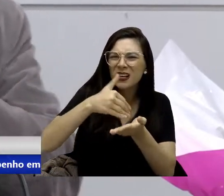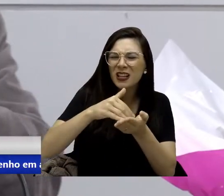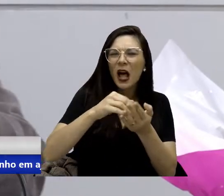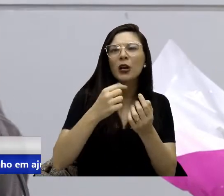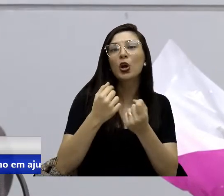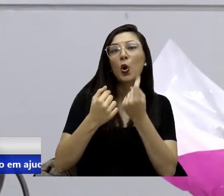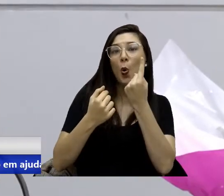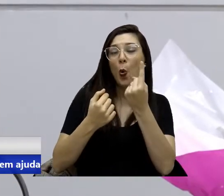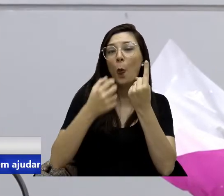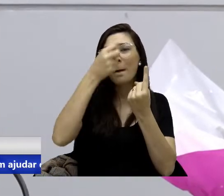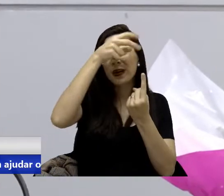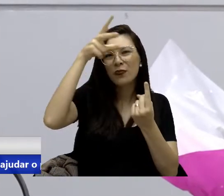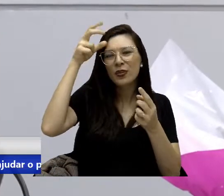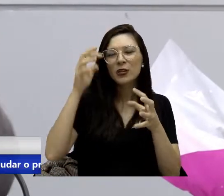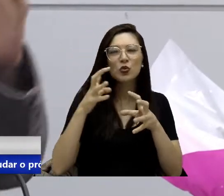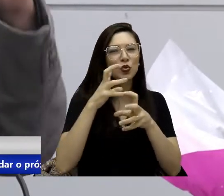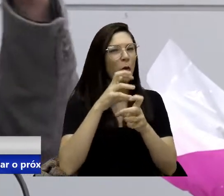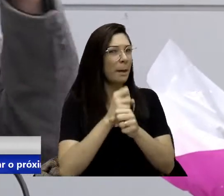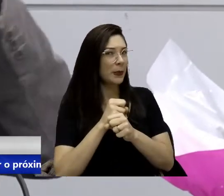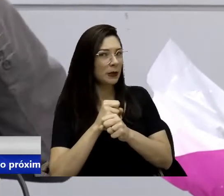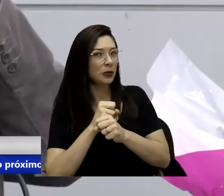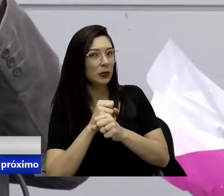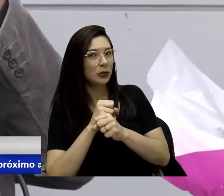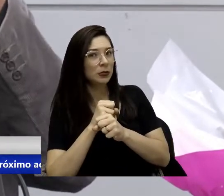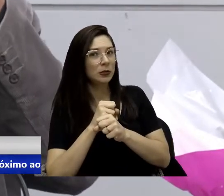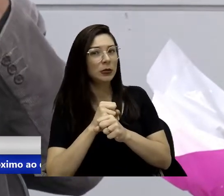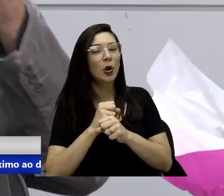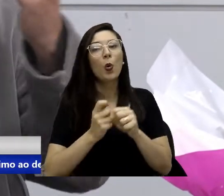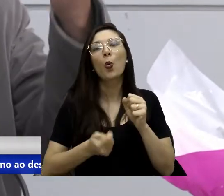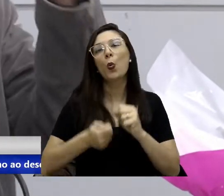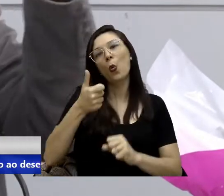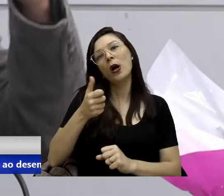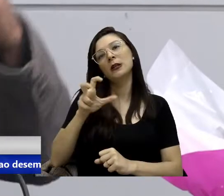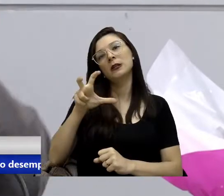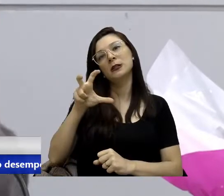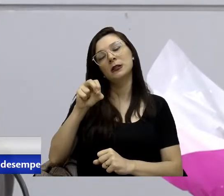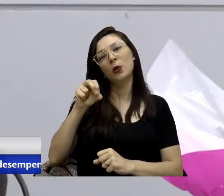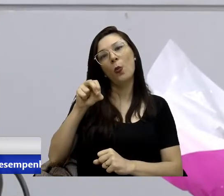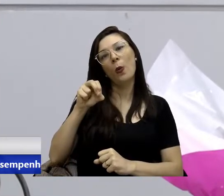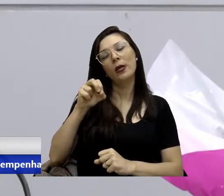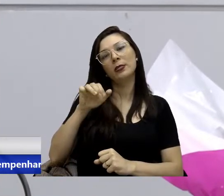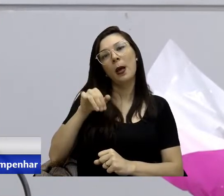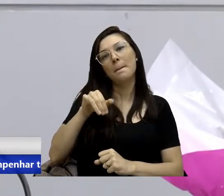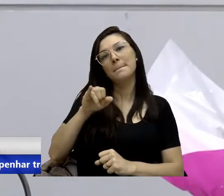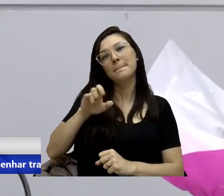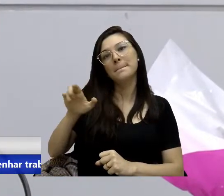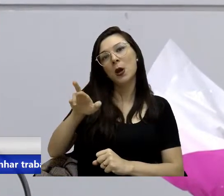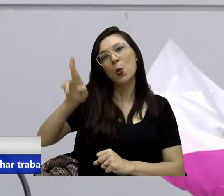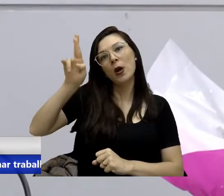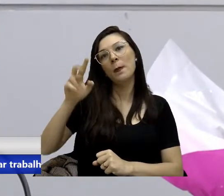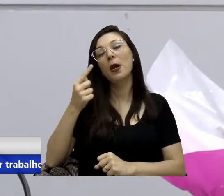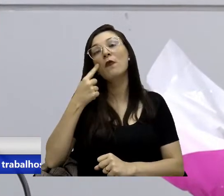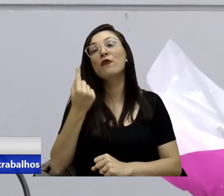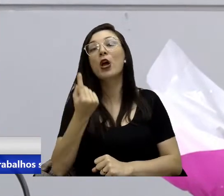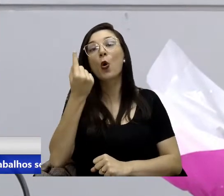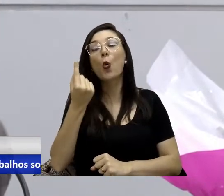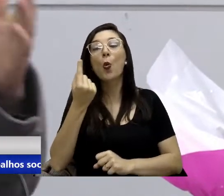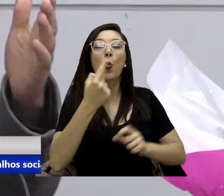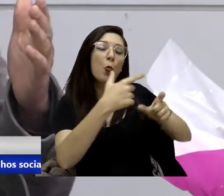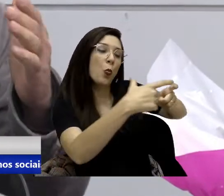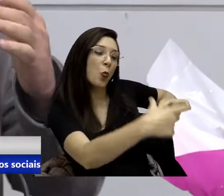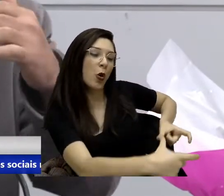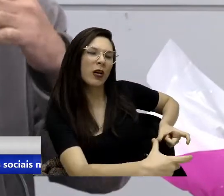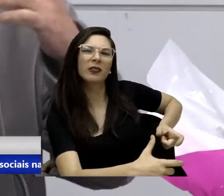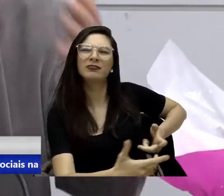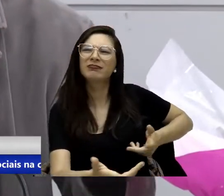Somando todo mundo aqui, eu acho que dá quase 50 mil para ver um bueiro. Para ver um bueiro. Aí eu não